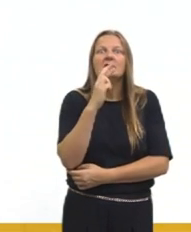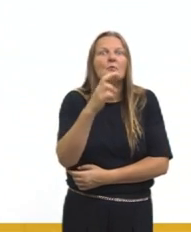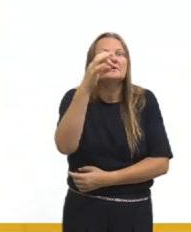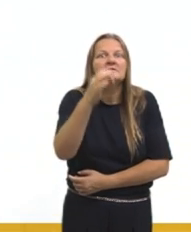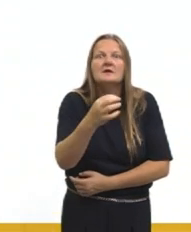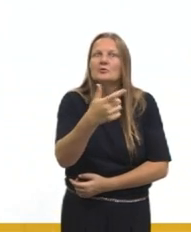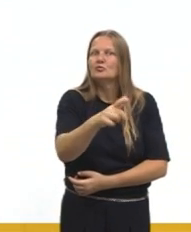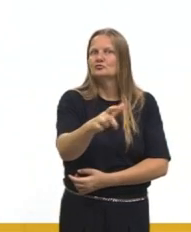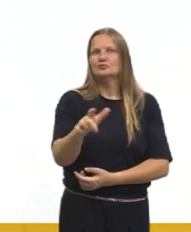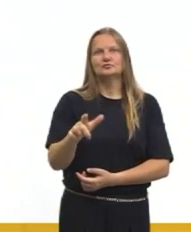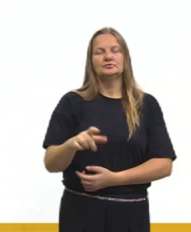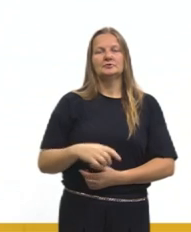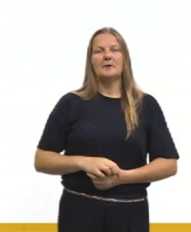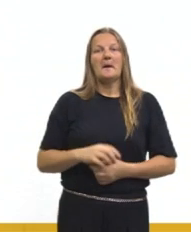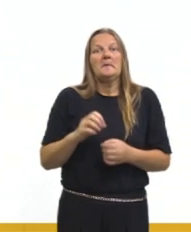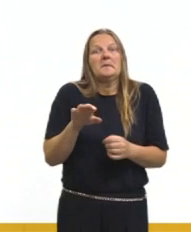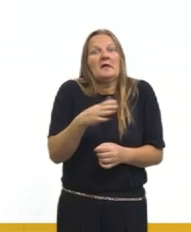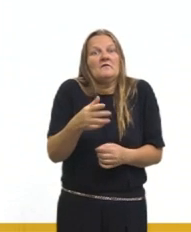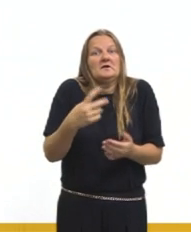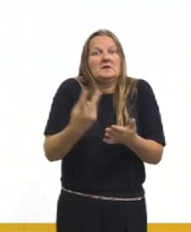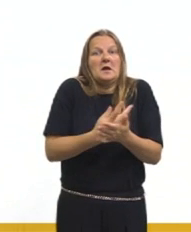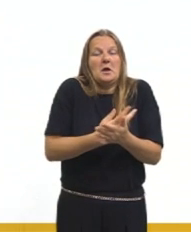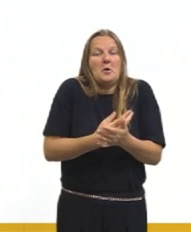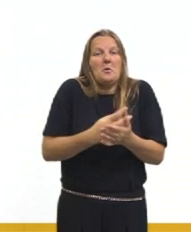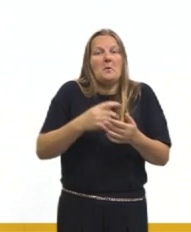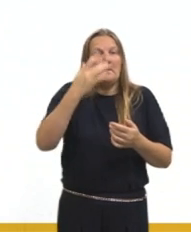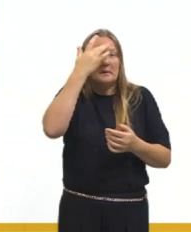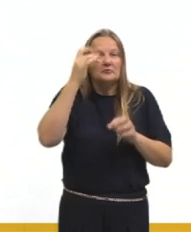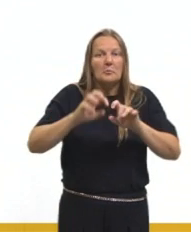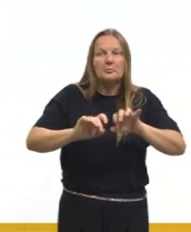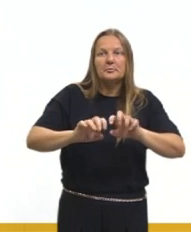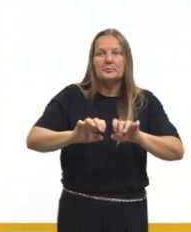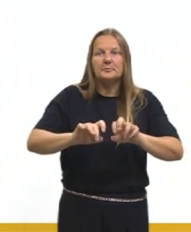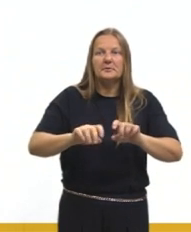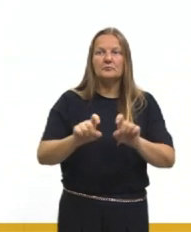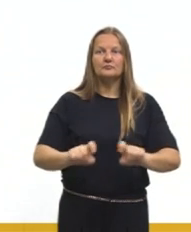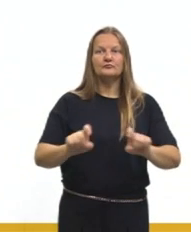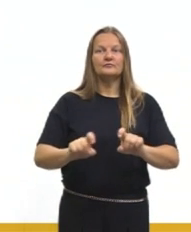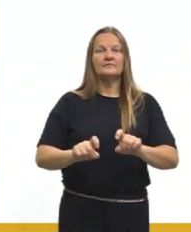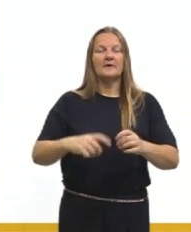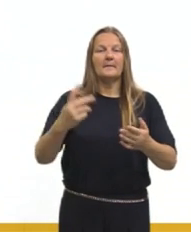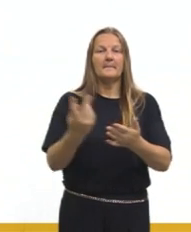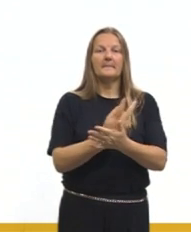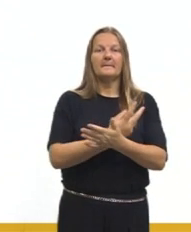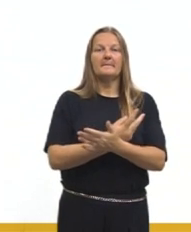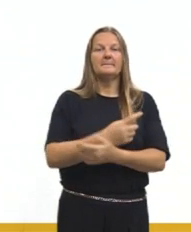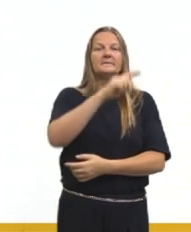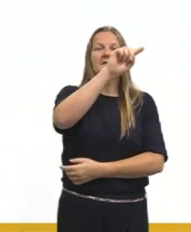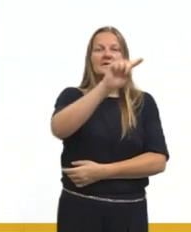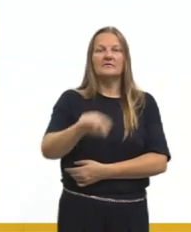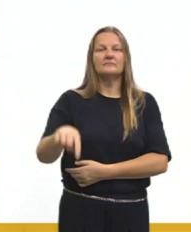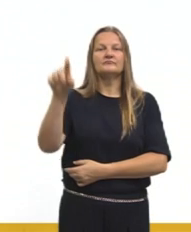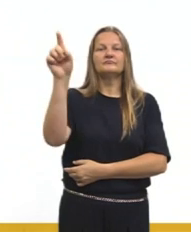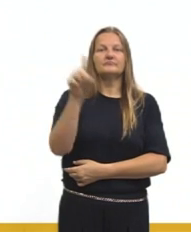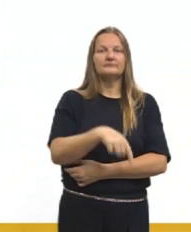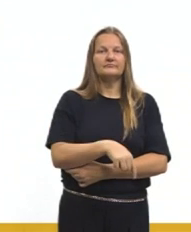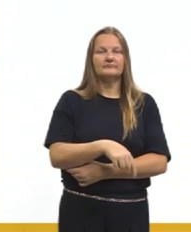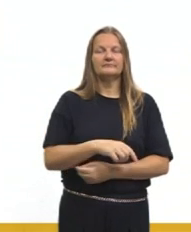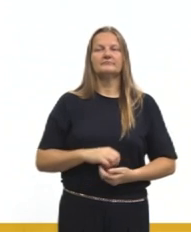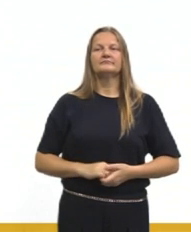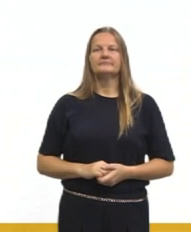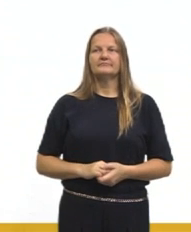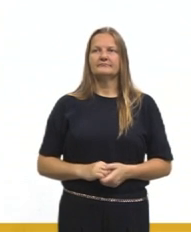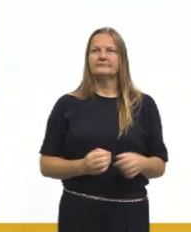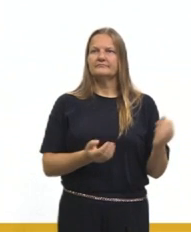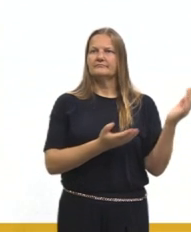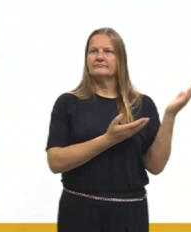Pode ter sido ali um errinho de digitação, né? Mas, como não tinha resposta correta, a questão foi anulada.